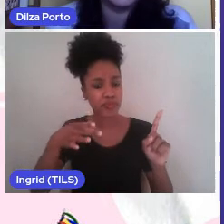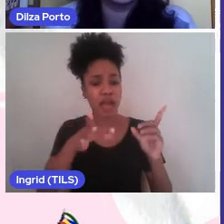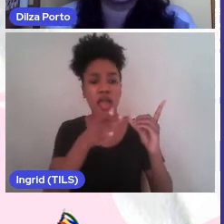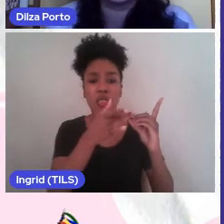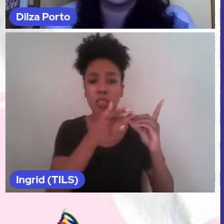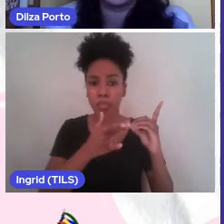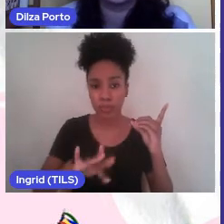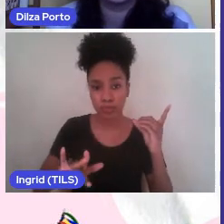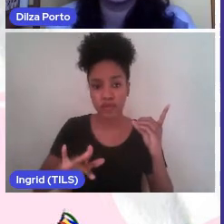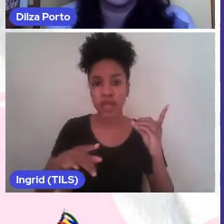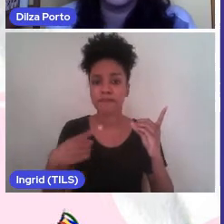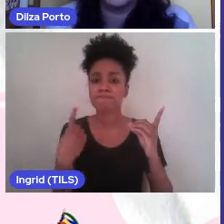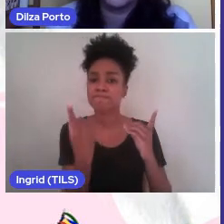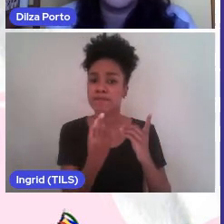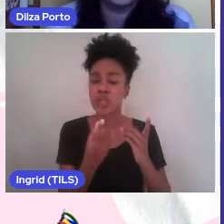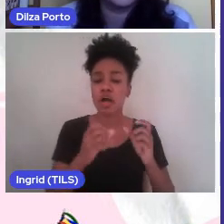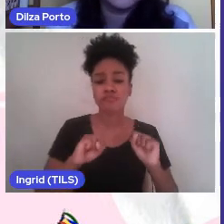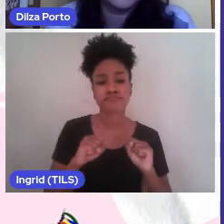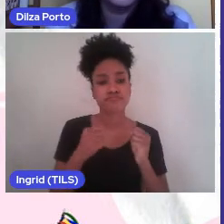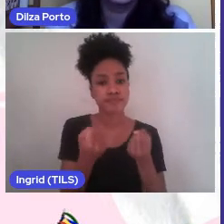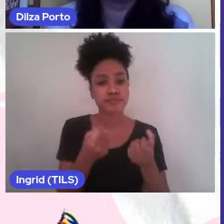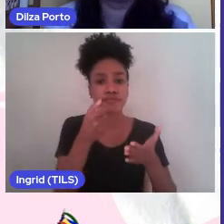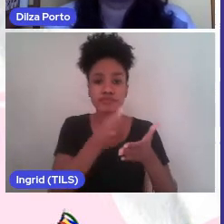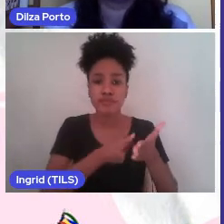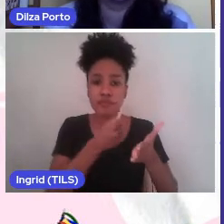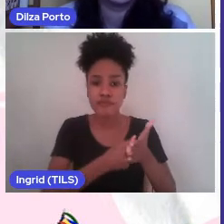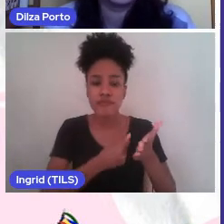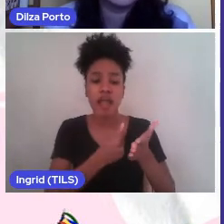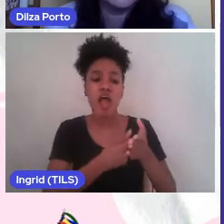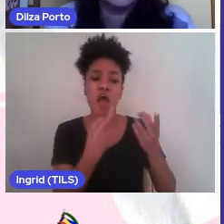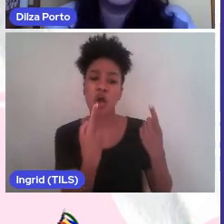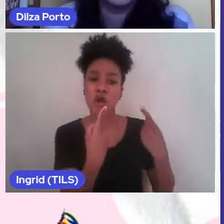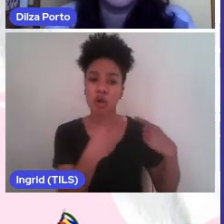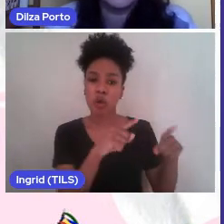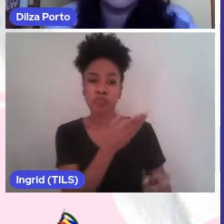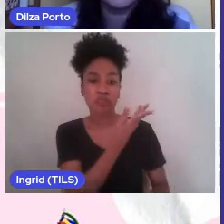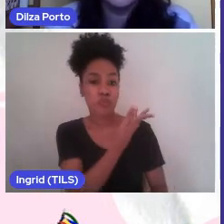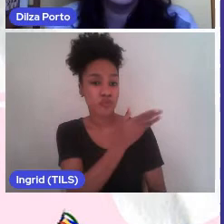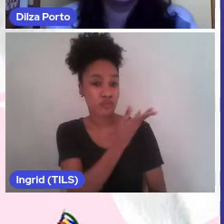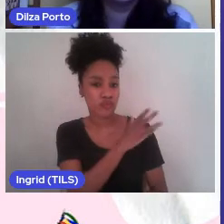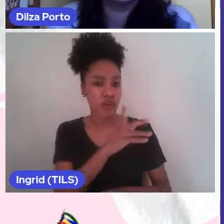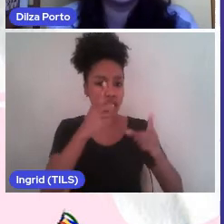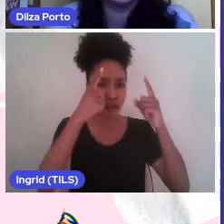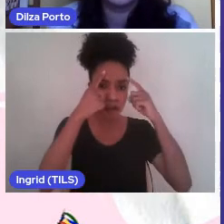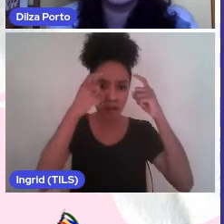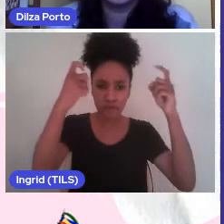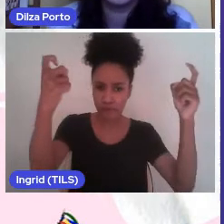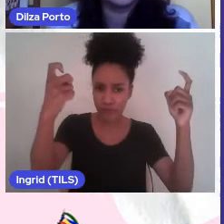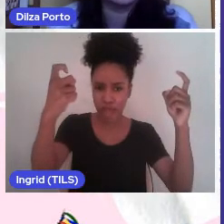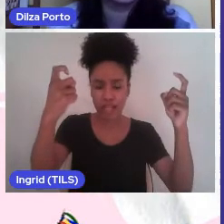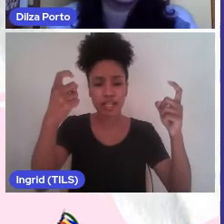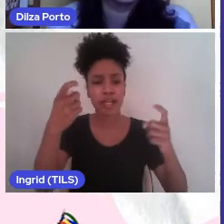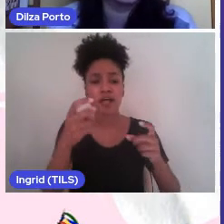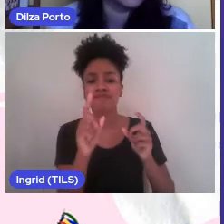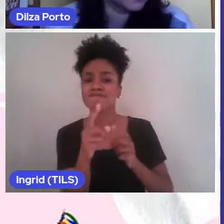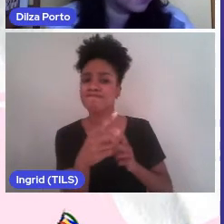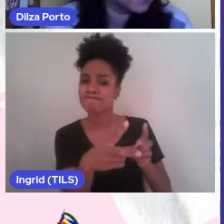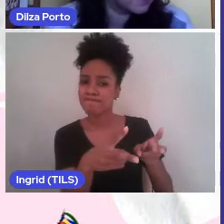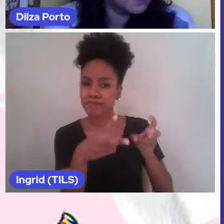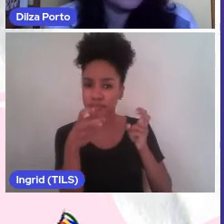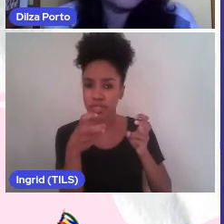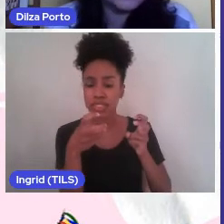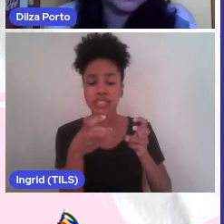engajados no combate a todo e qualquer tipo de discriminação e violência, notadamente aquelas que são